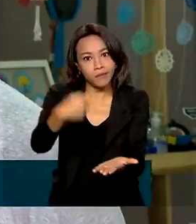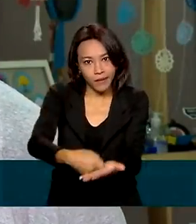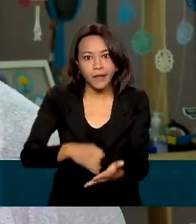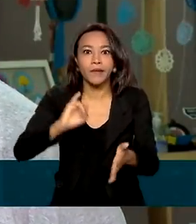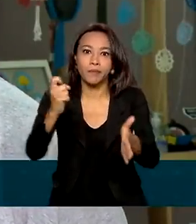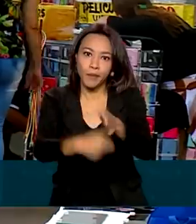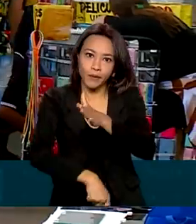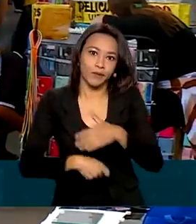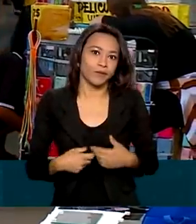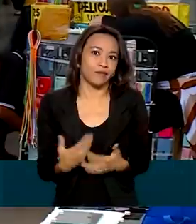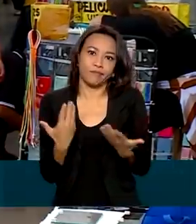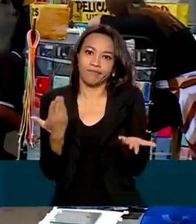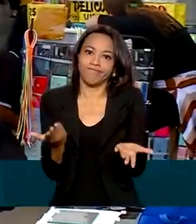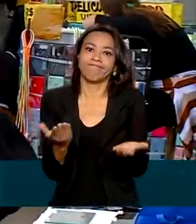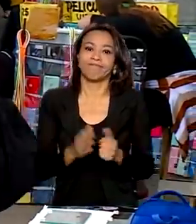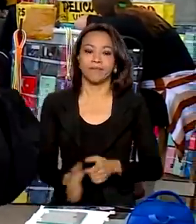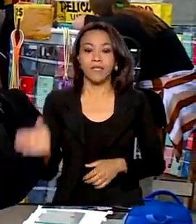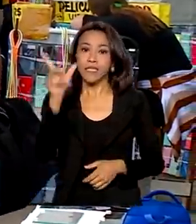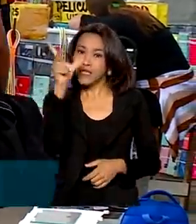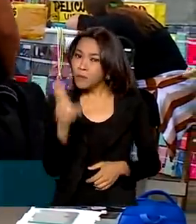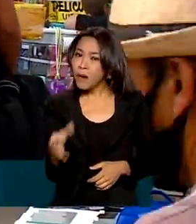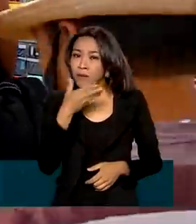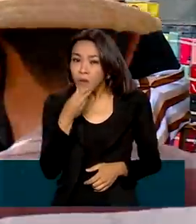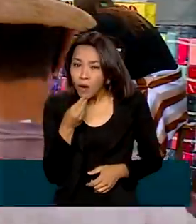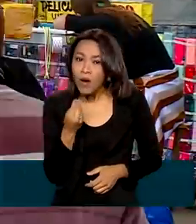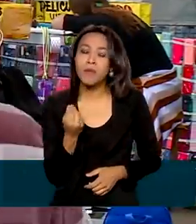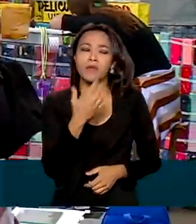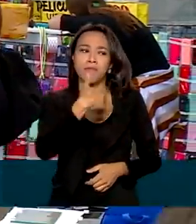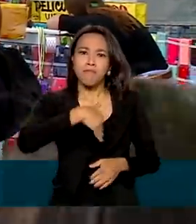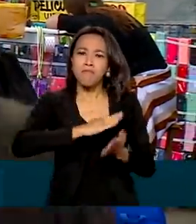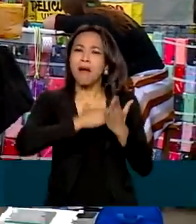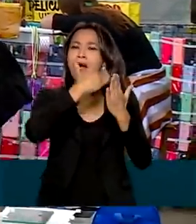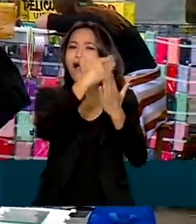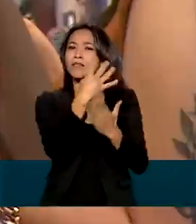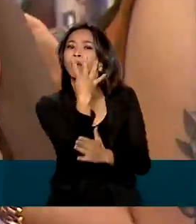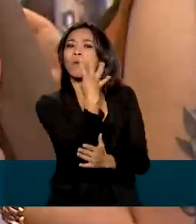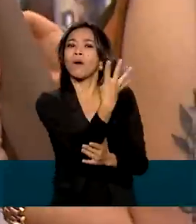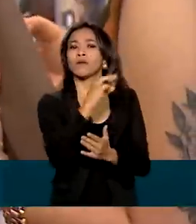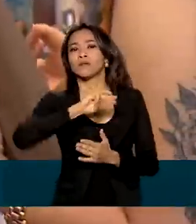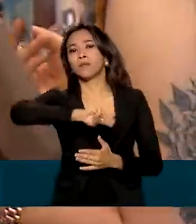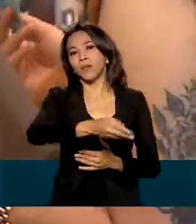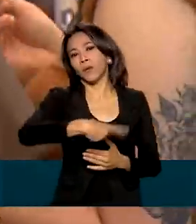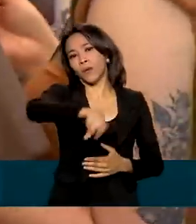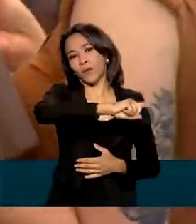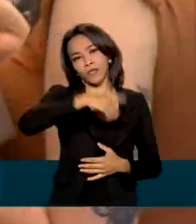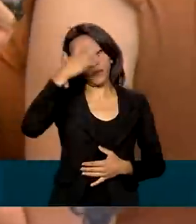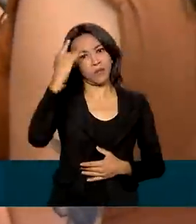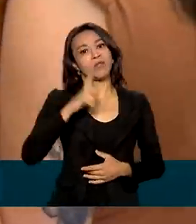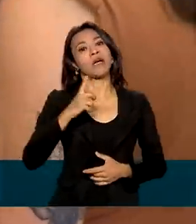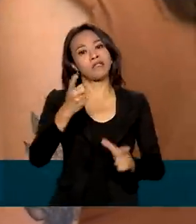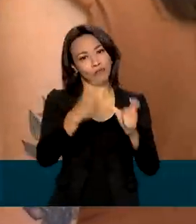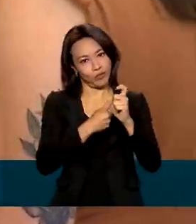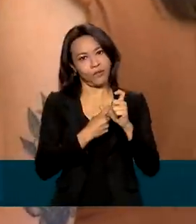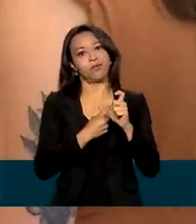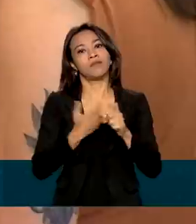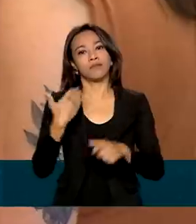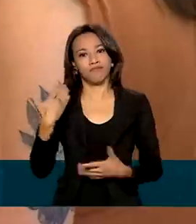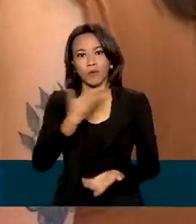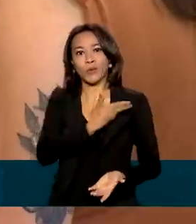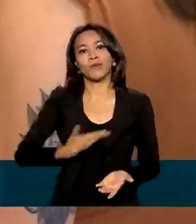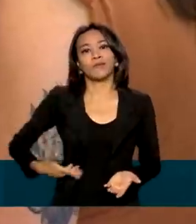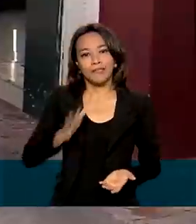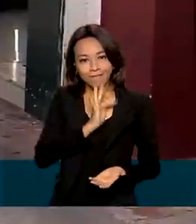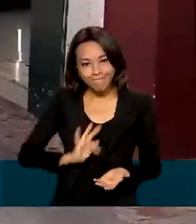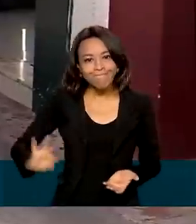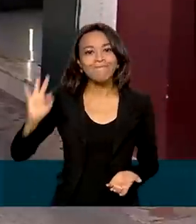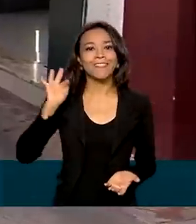não tem para onde correr. Assim como o Ronei, cerca de 4 milhões de contribuintes estão em débito com a Receita Federal. O MEI na